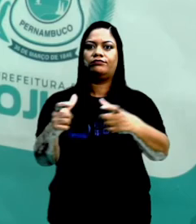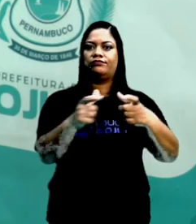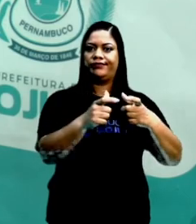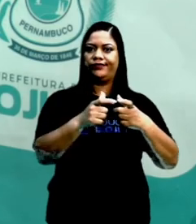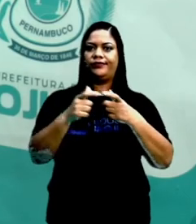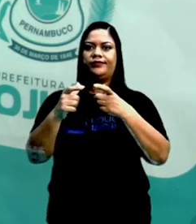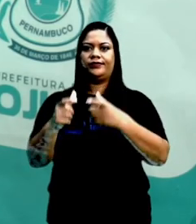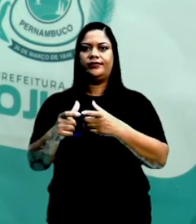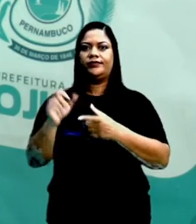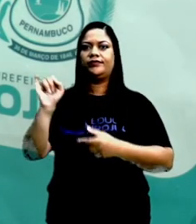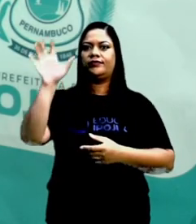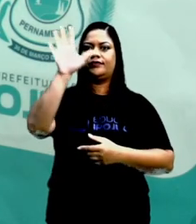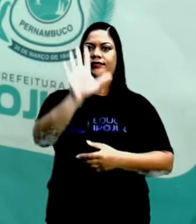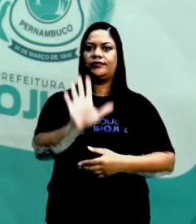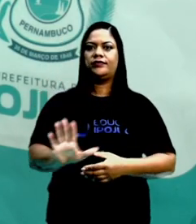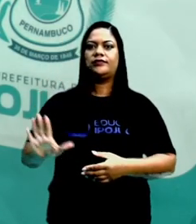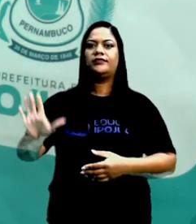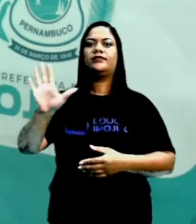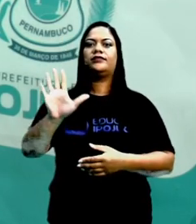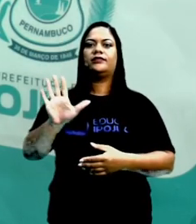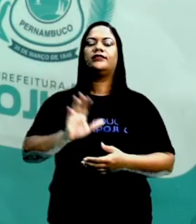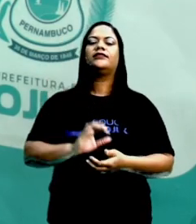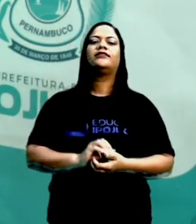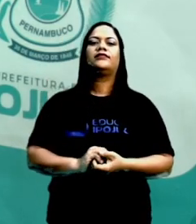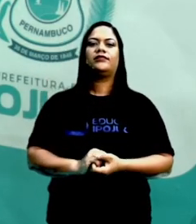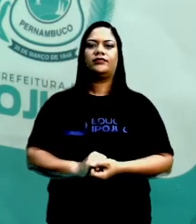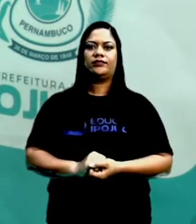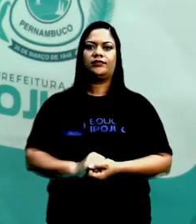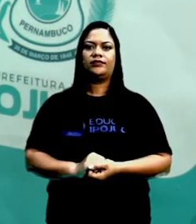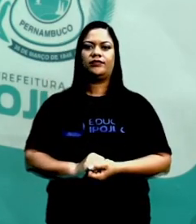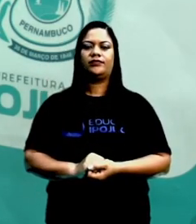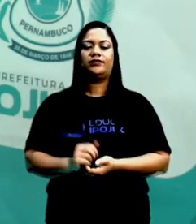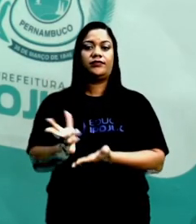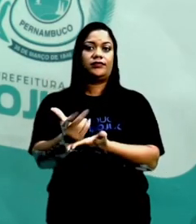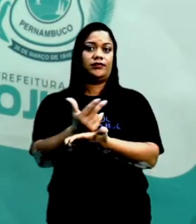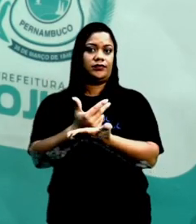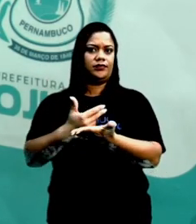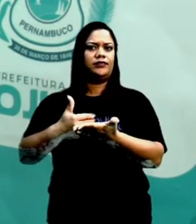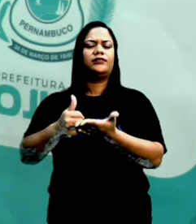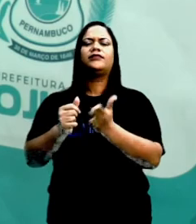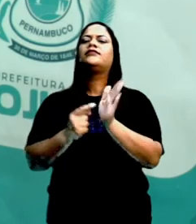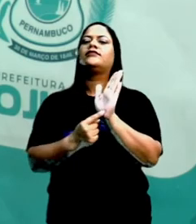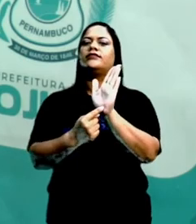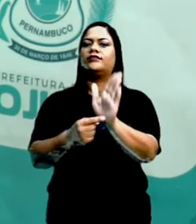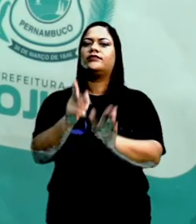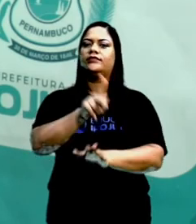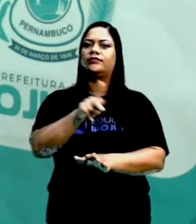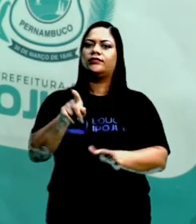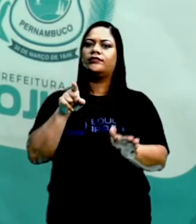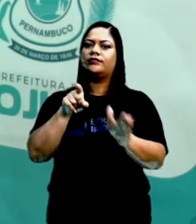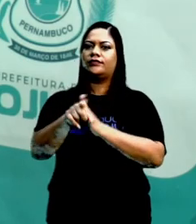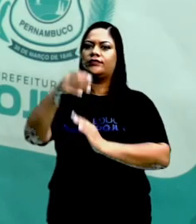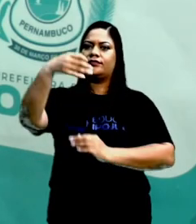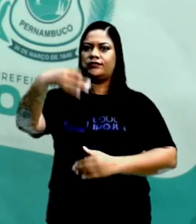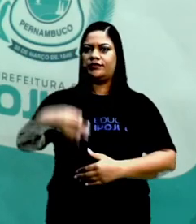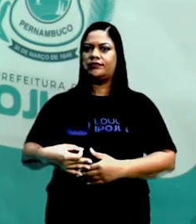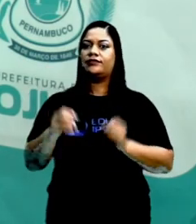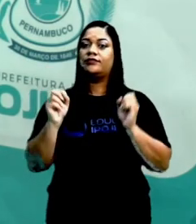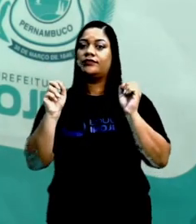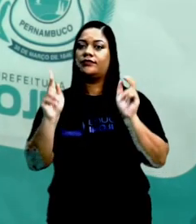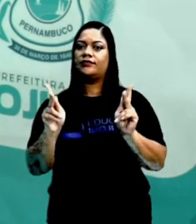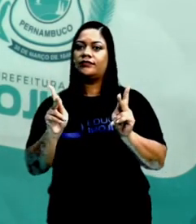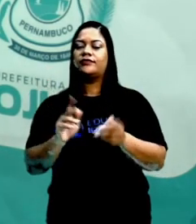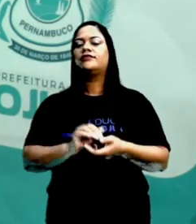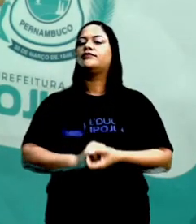a imagem da deusa Atena, tá certo? Pois de desenhar, mostrem ao seu professor e pergunte a ele se está certo. Ok,